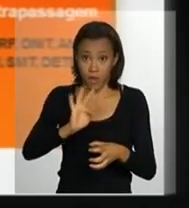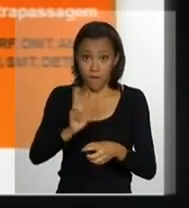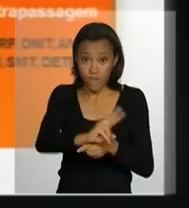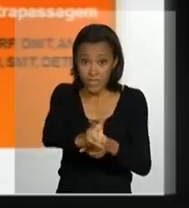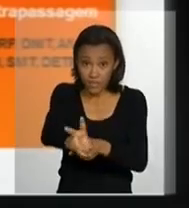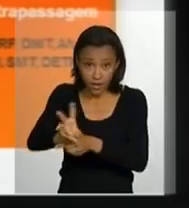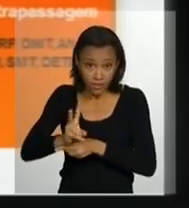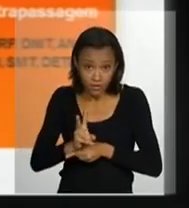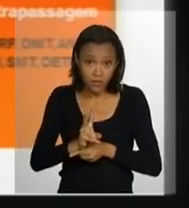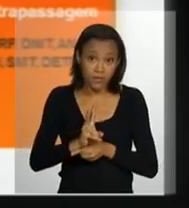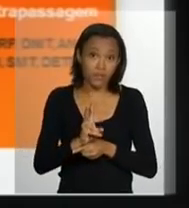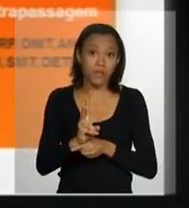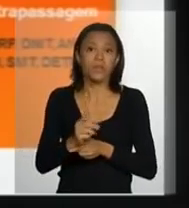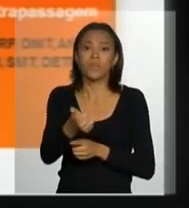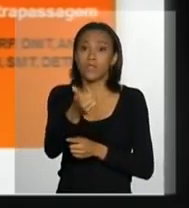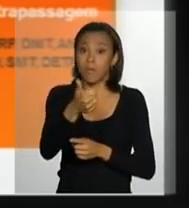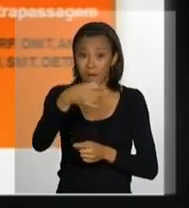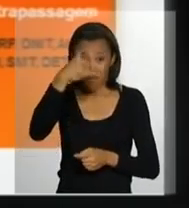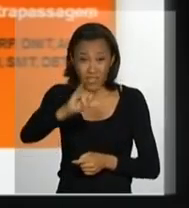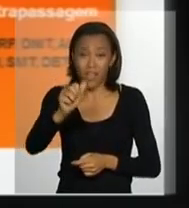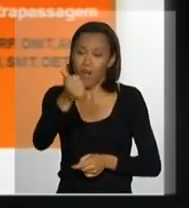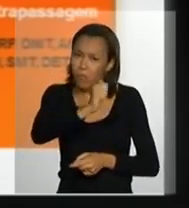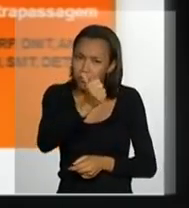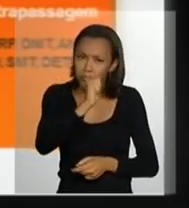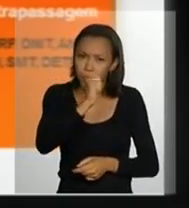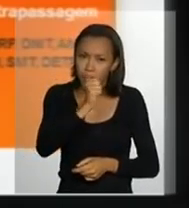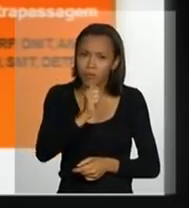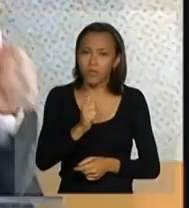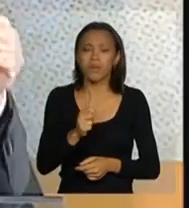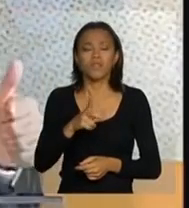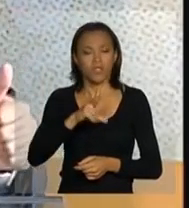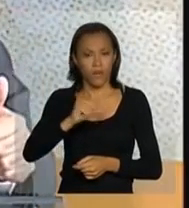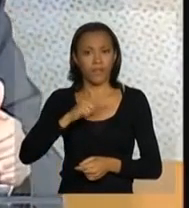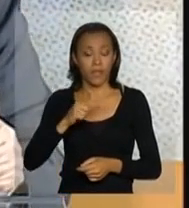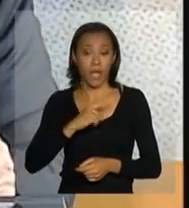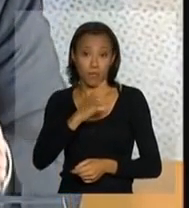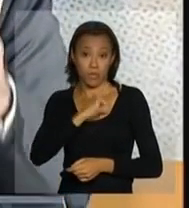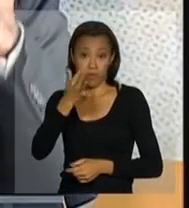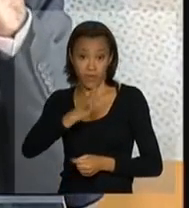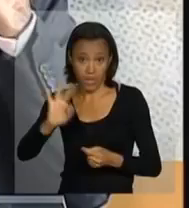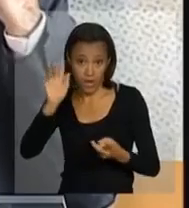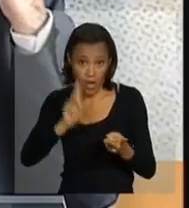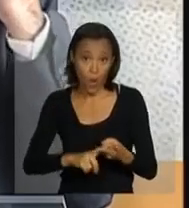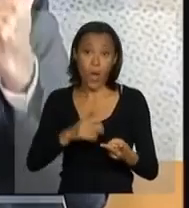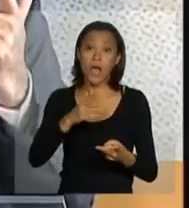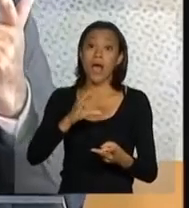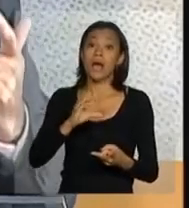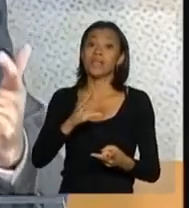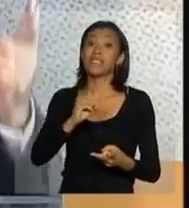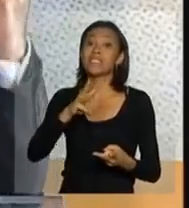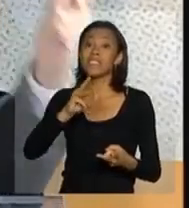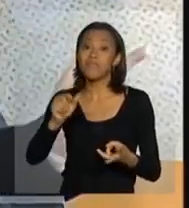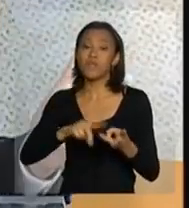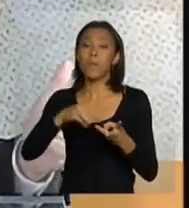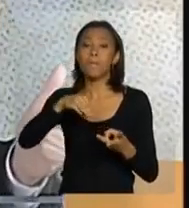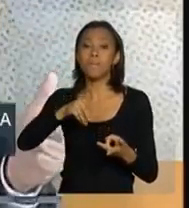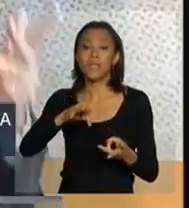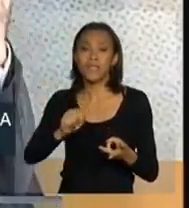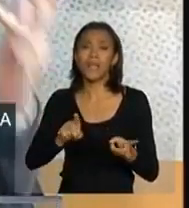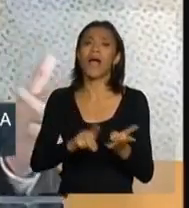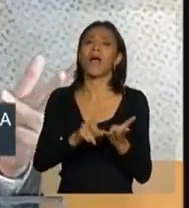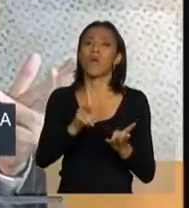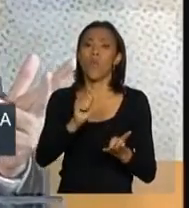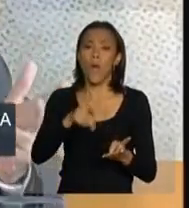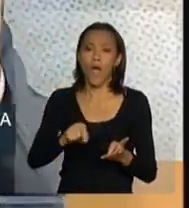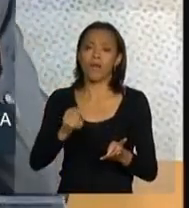da alcoolemia, onde nós teremos a Polícia Rodoviária Federal, as Polícias Civis e Militares, Guardas Municipais,